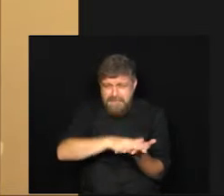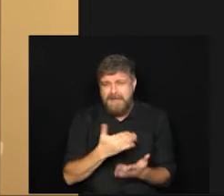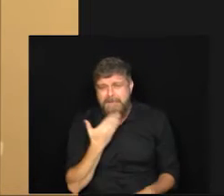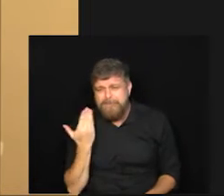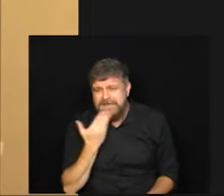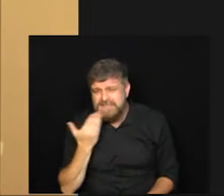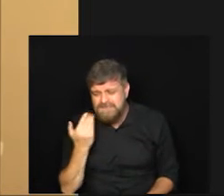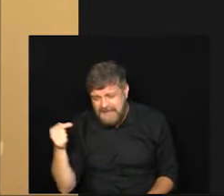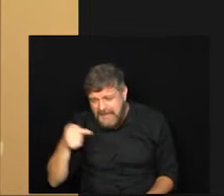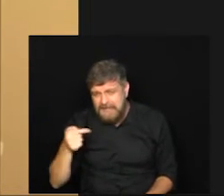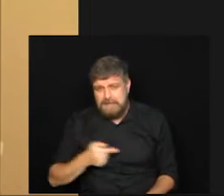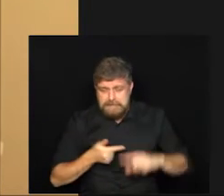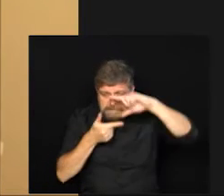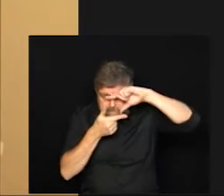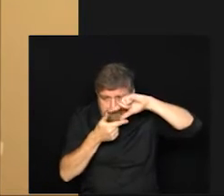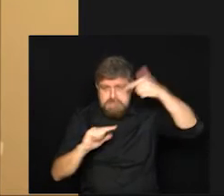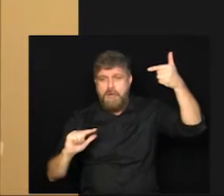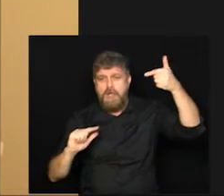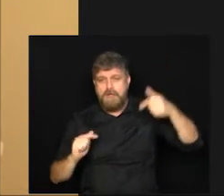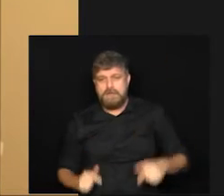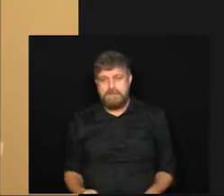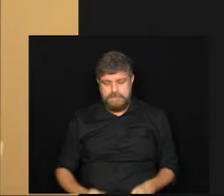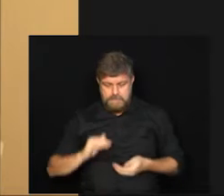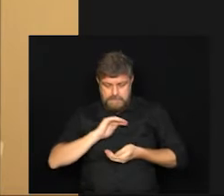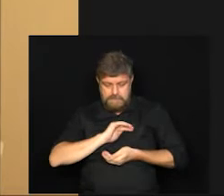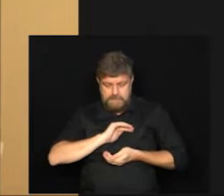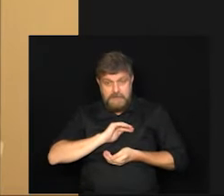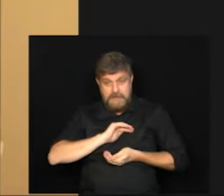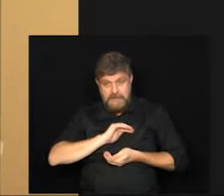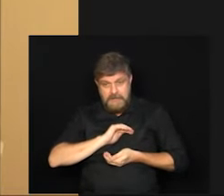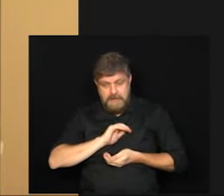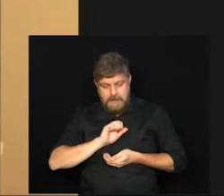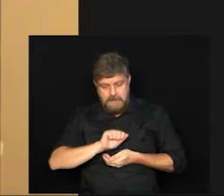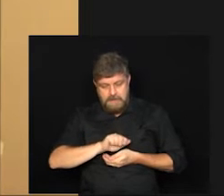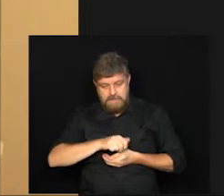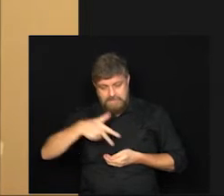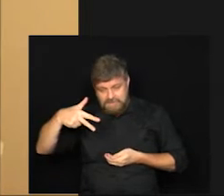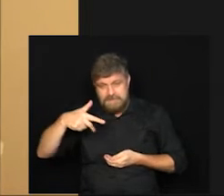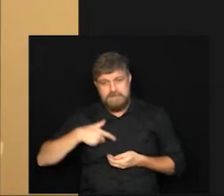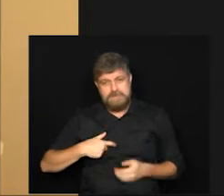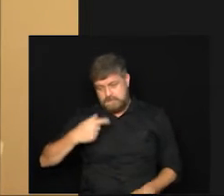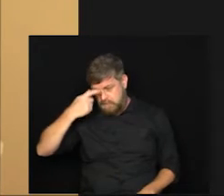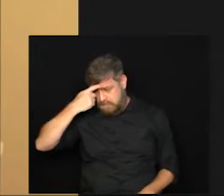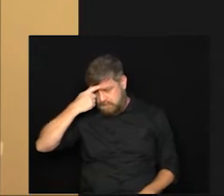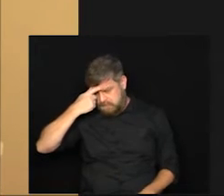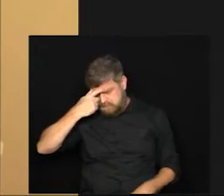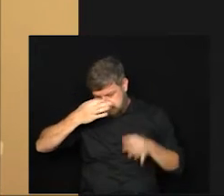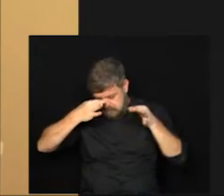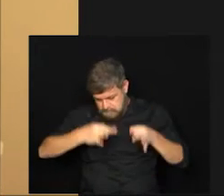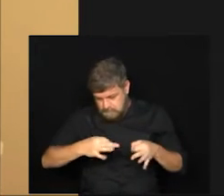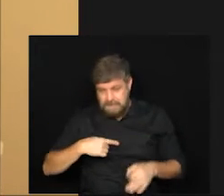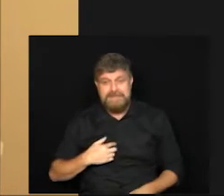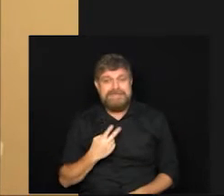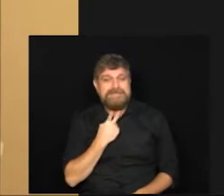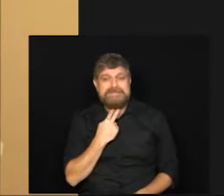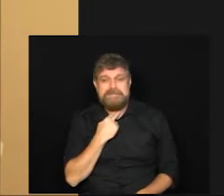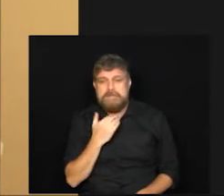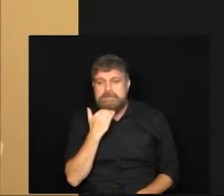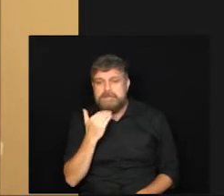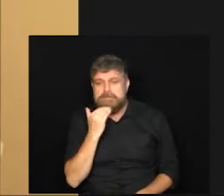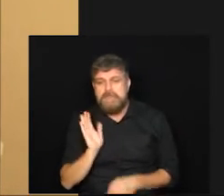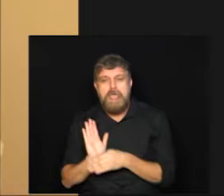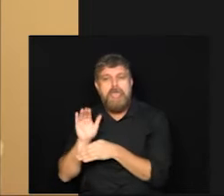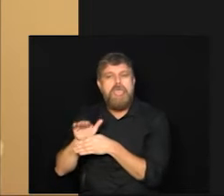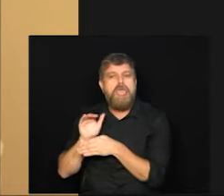muito engessadas eu acho que a Anvisa agora ela está usando de muito bom senso nesse momento mas também ela não pode pular